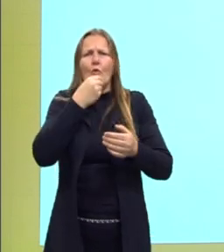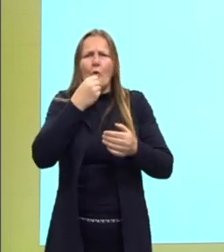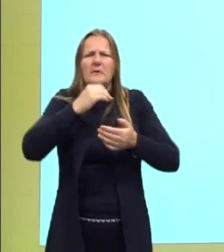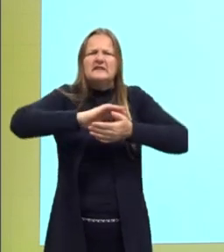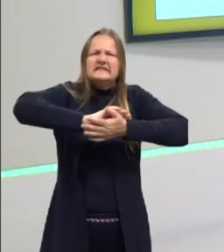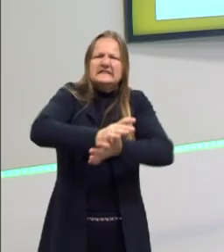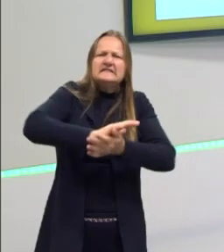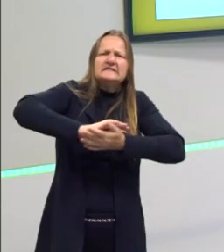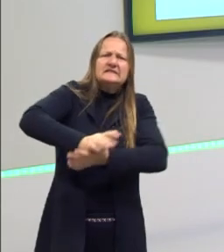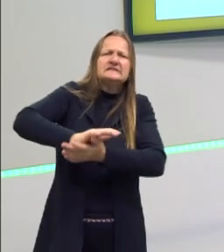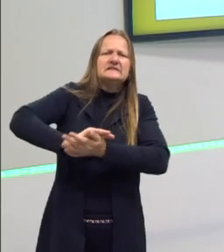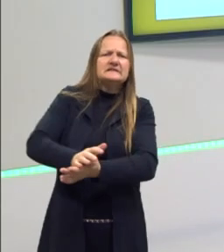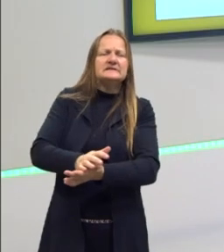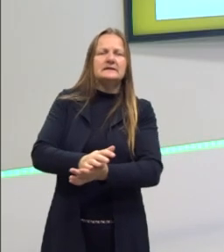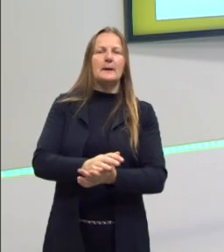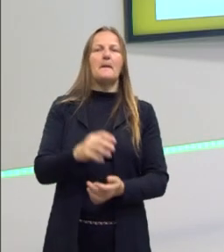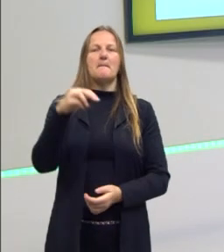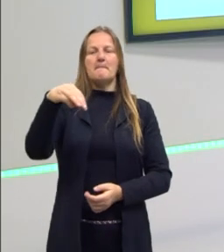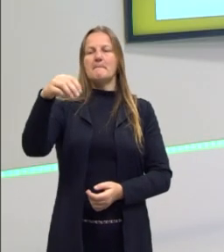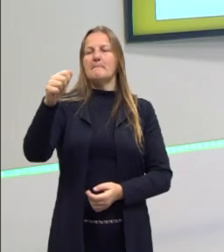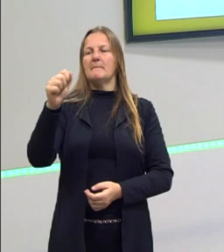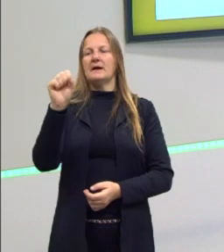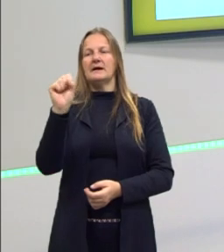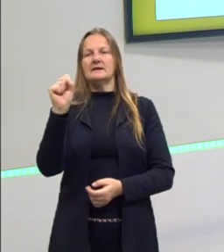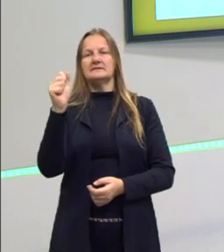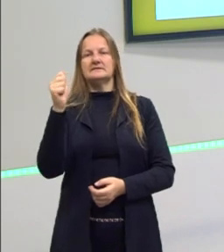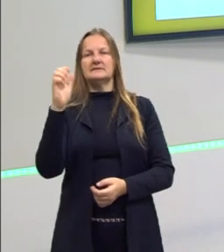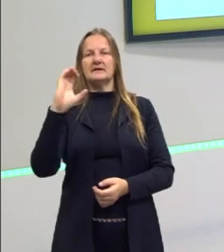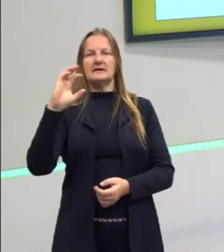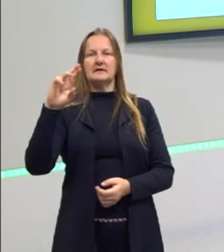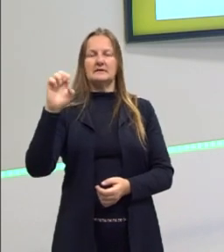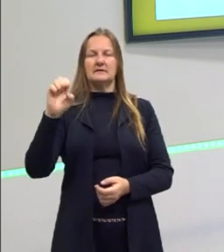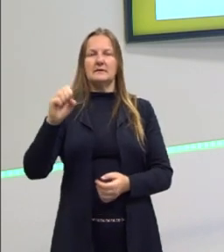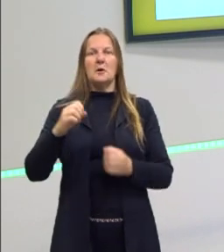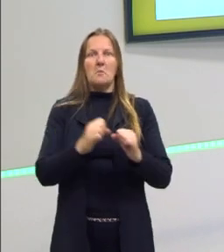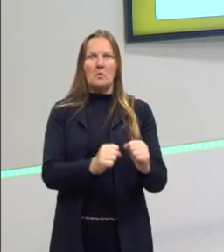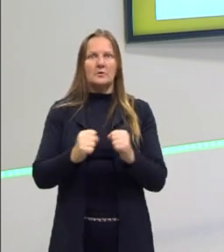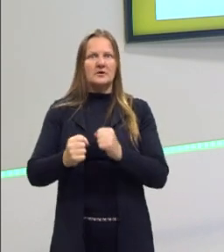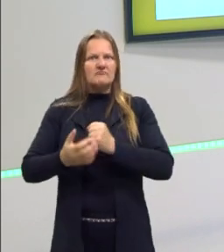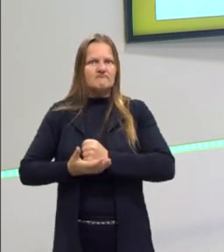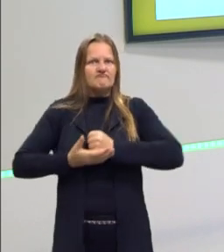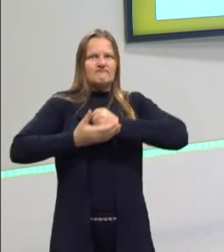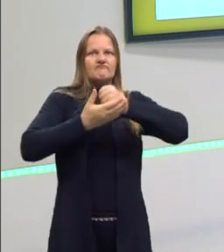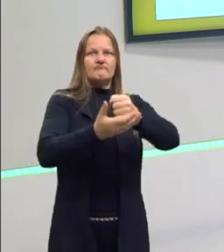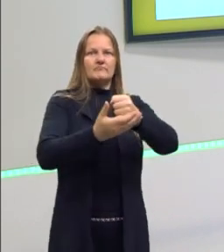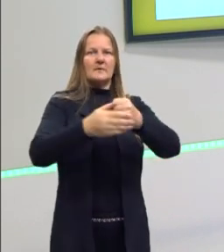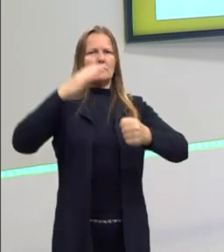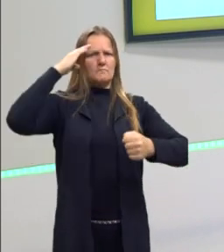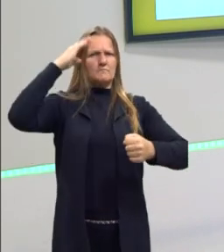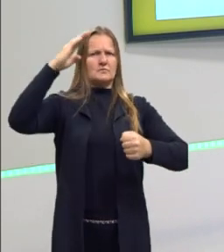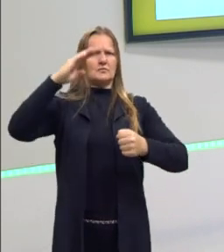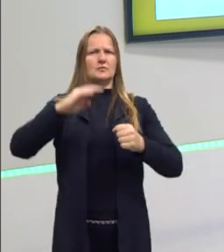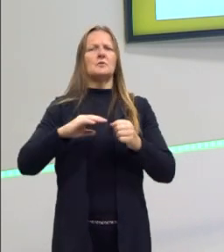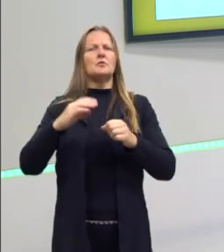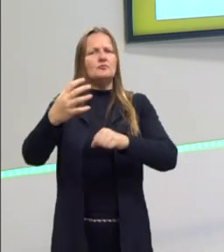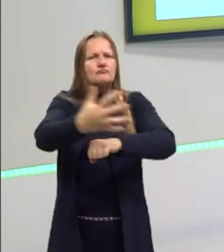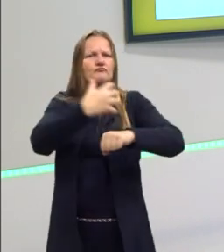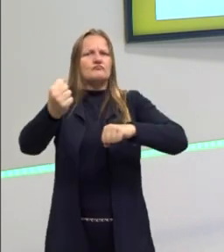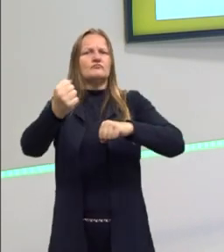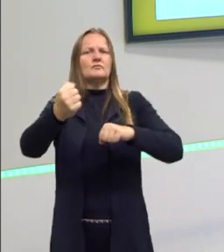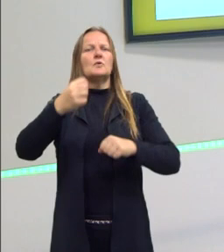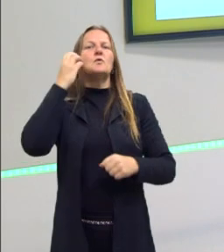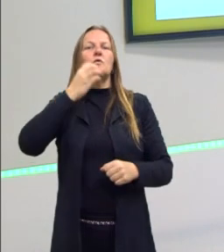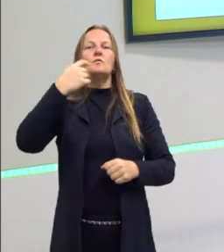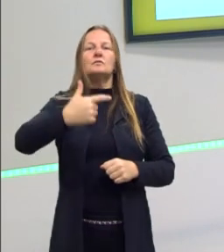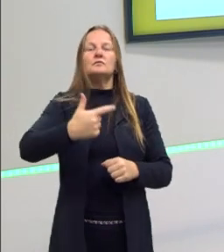nesse conflito. E essa guerra deu também muito poder para os militares, que depois vão dar o golpe no Dom Pedro II para